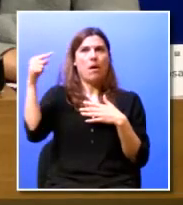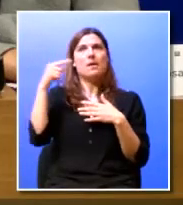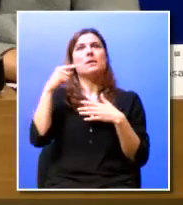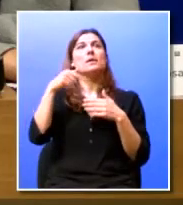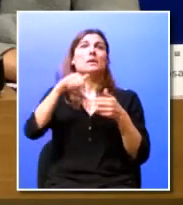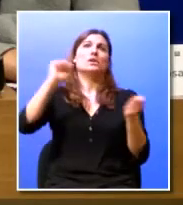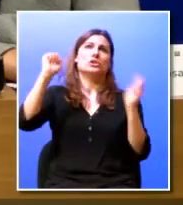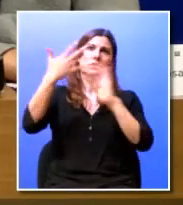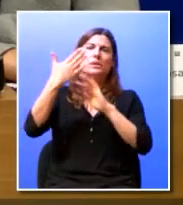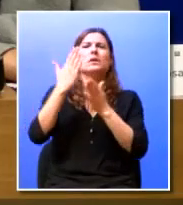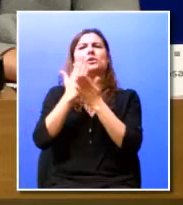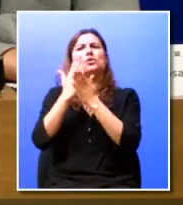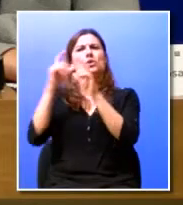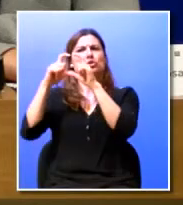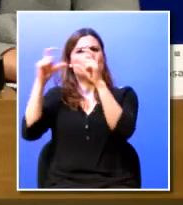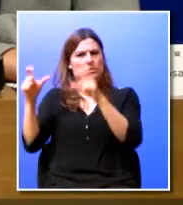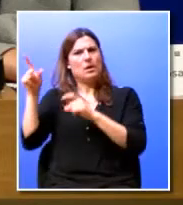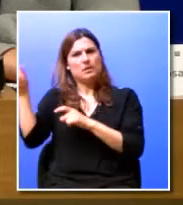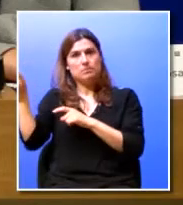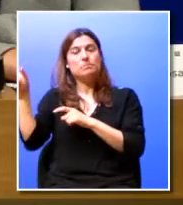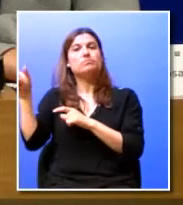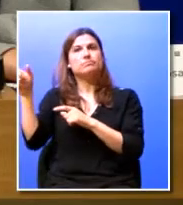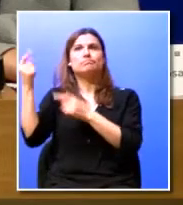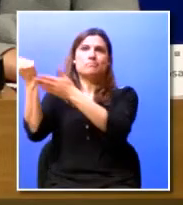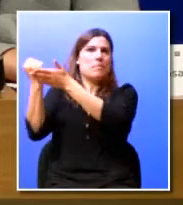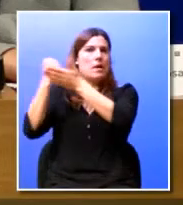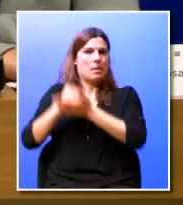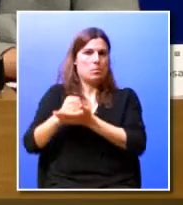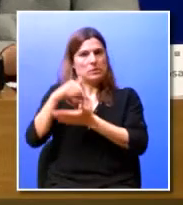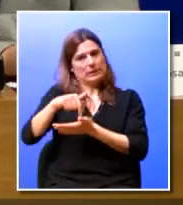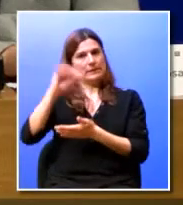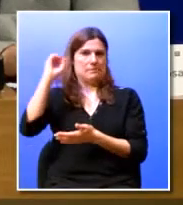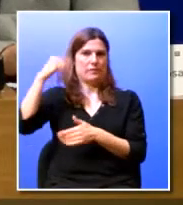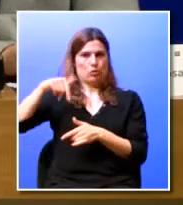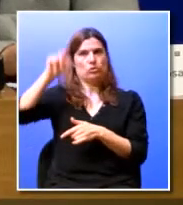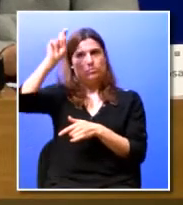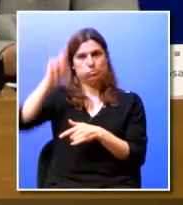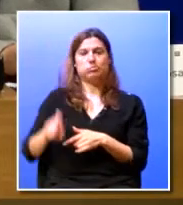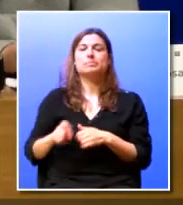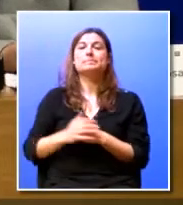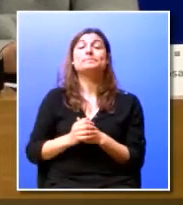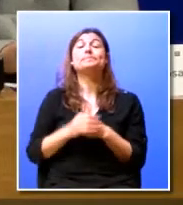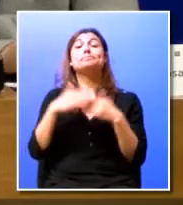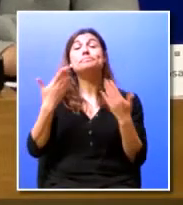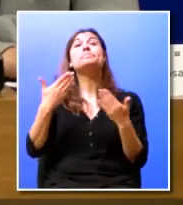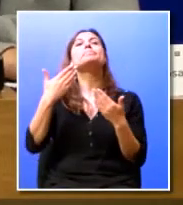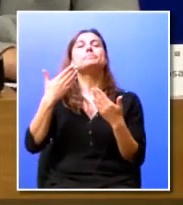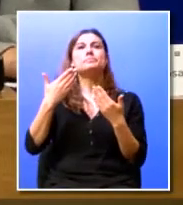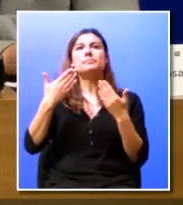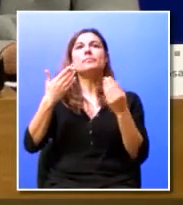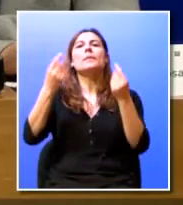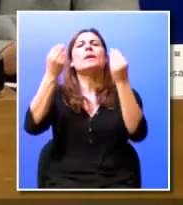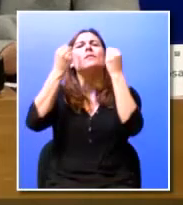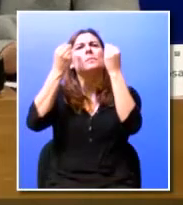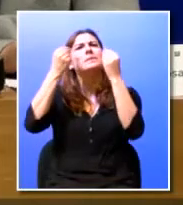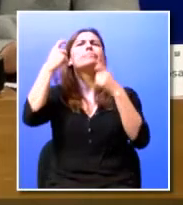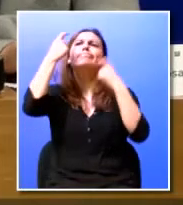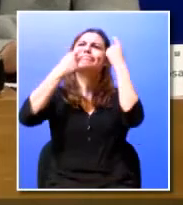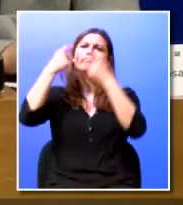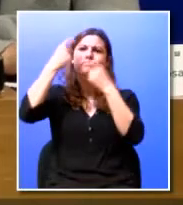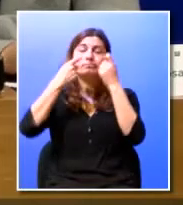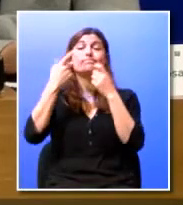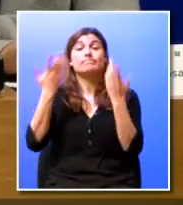dos que têm, quer da escola secundária, que nos estão aqui a apoiar neste evento. Pensar a formação,